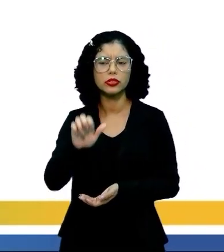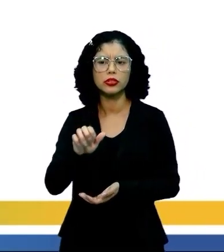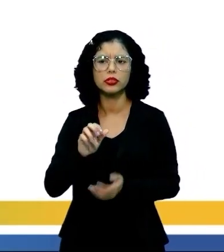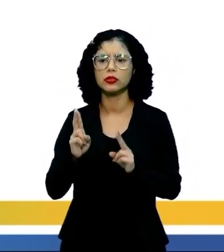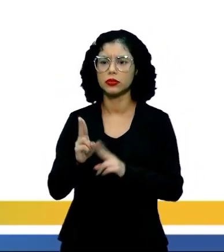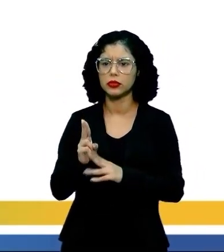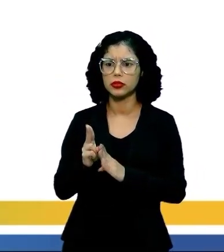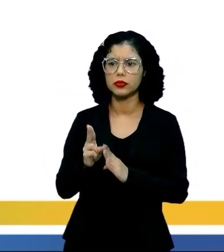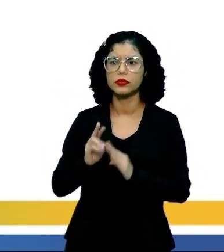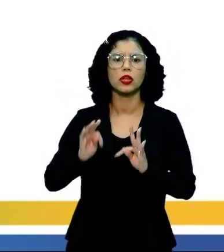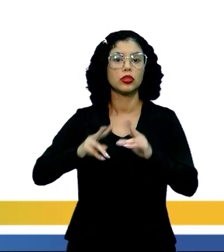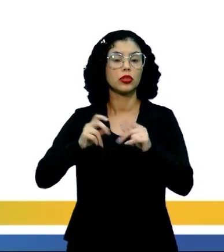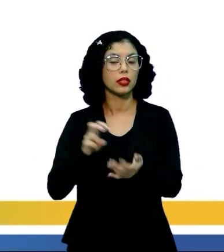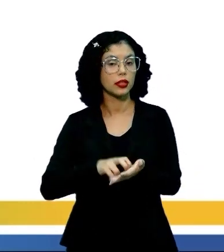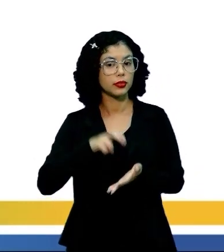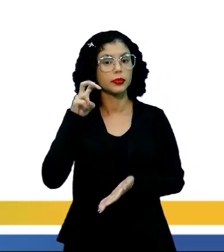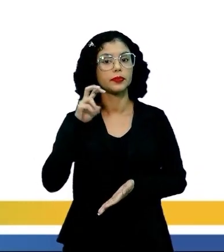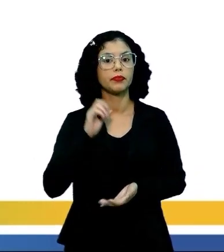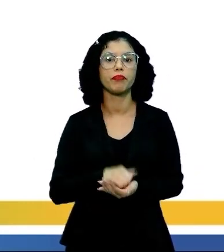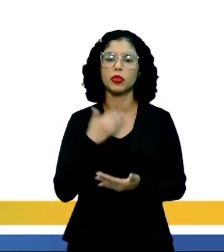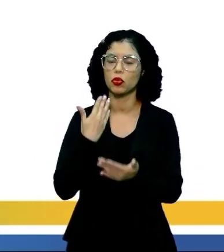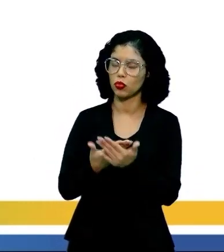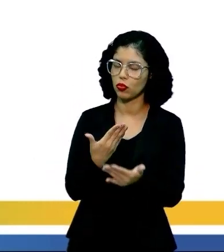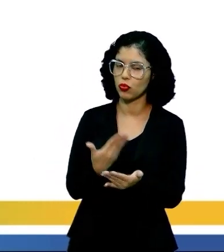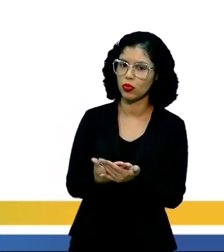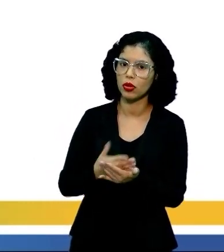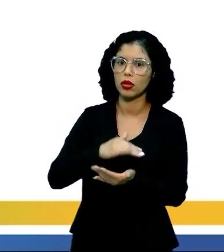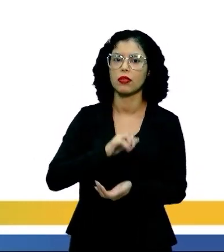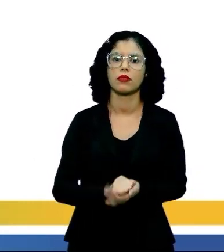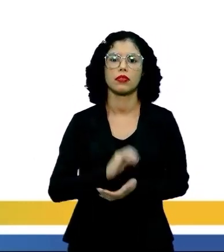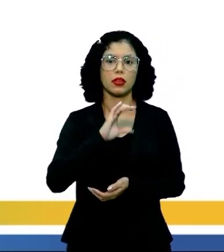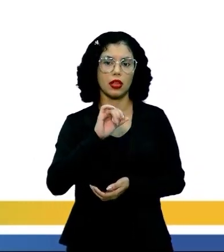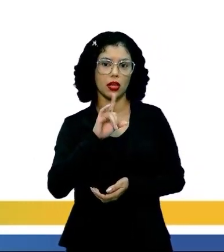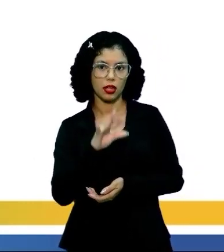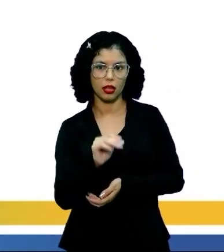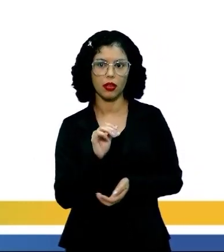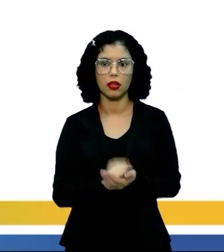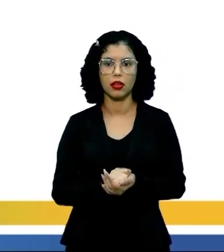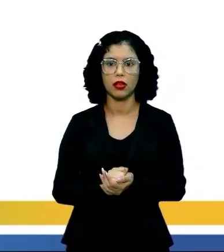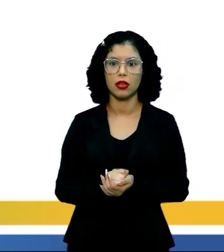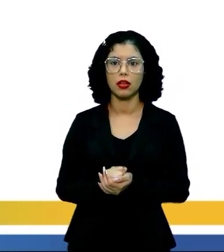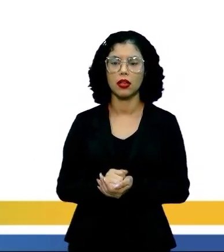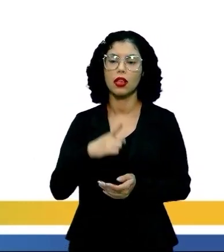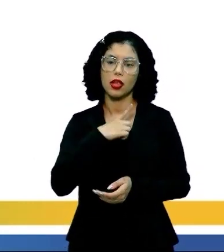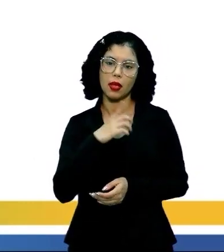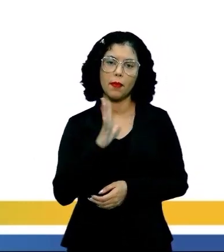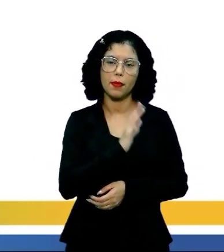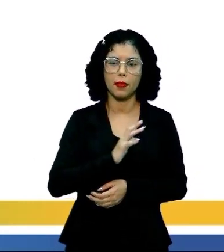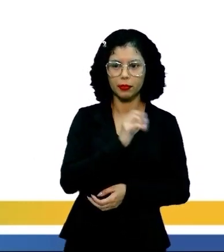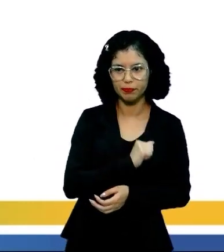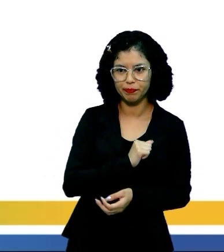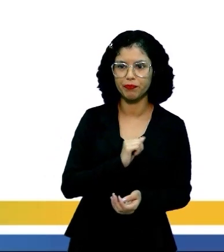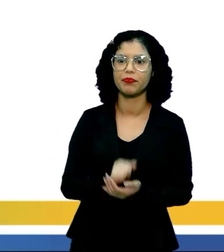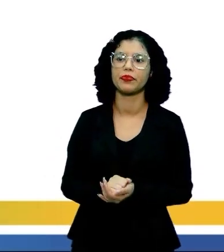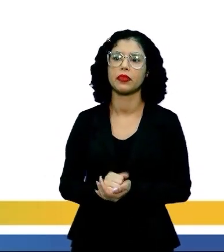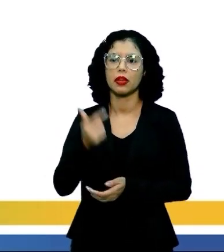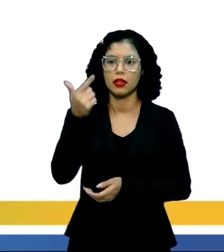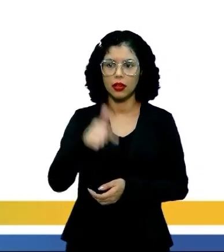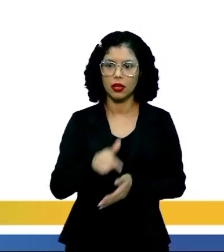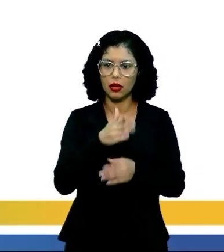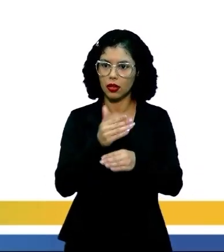-guarani. Todas as manhãs estudava o jargão caboclo com afinco e paixão. Na